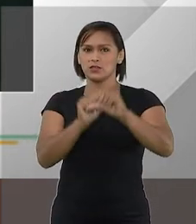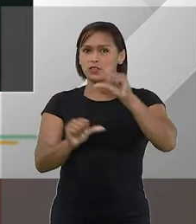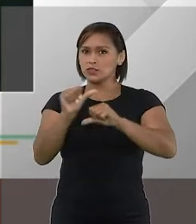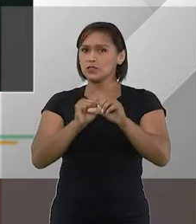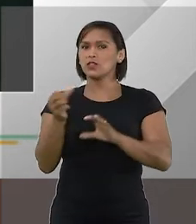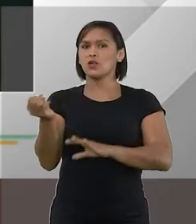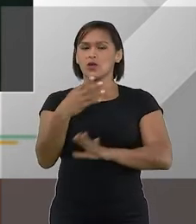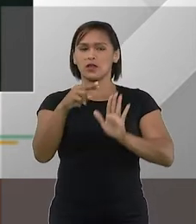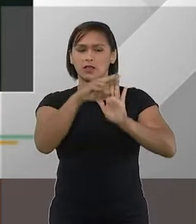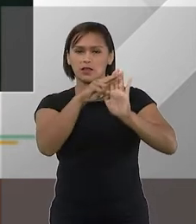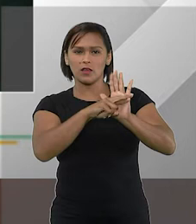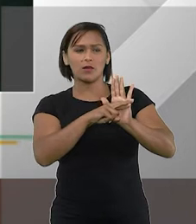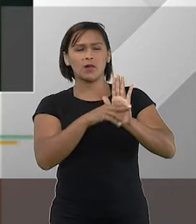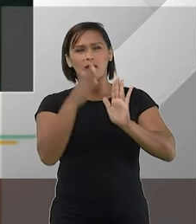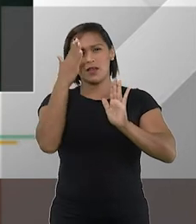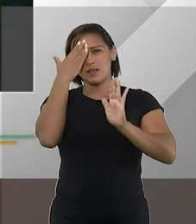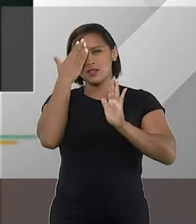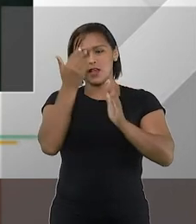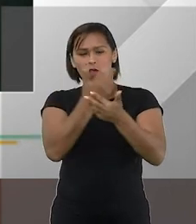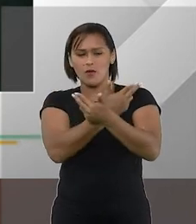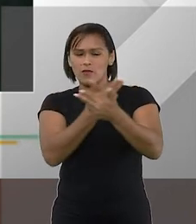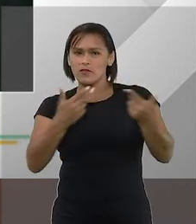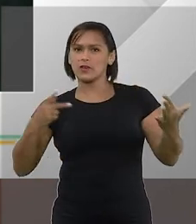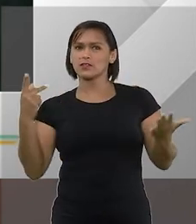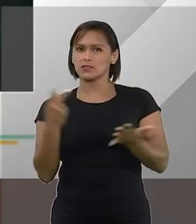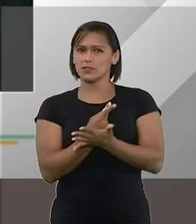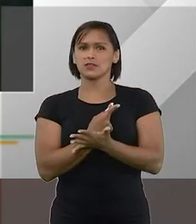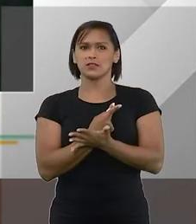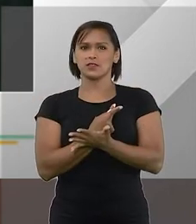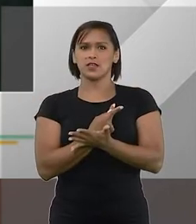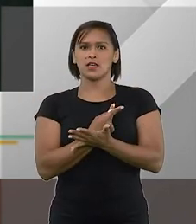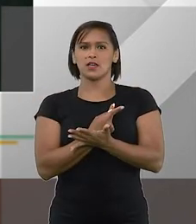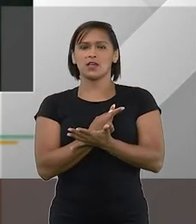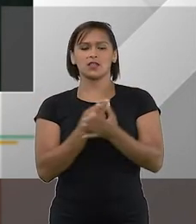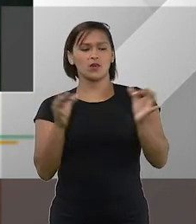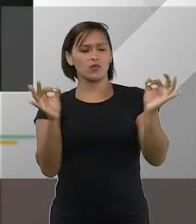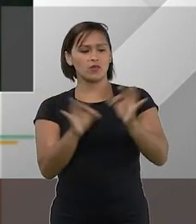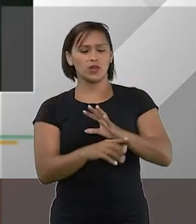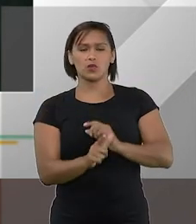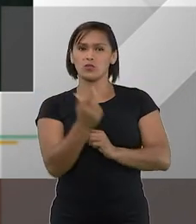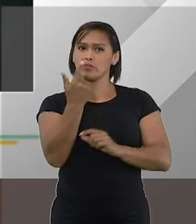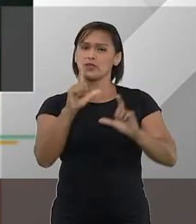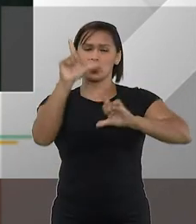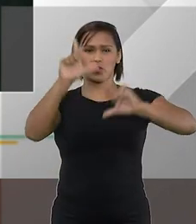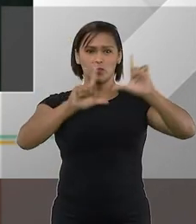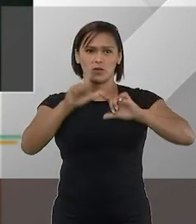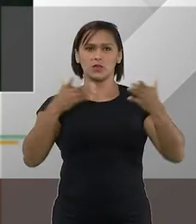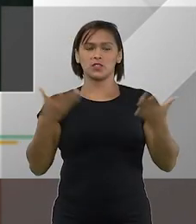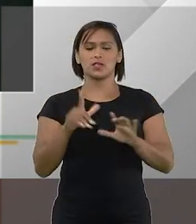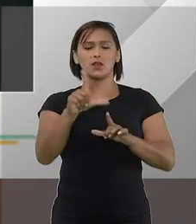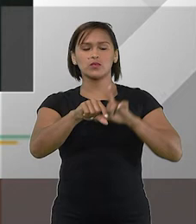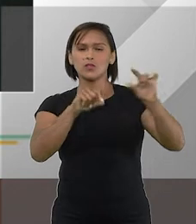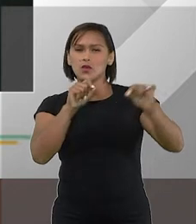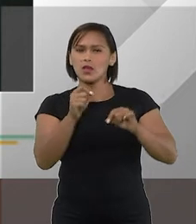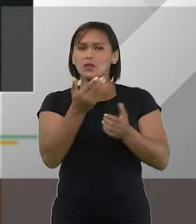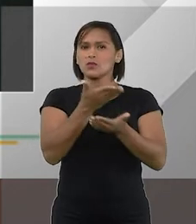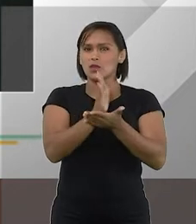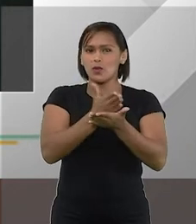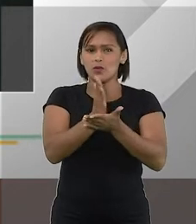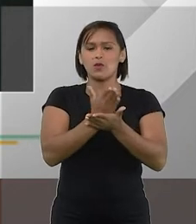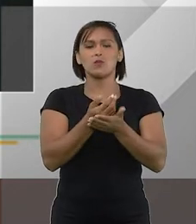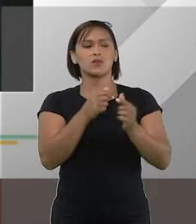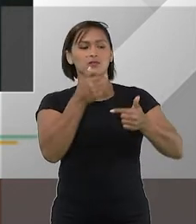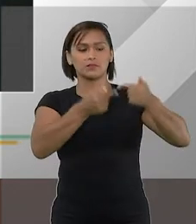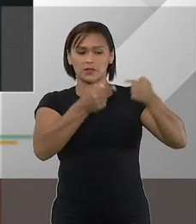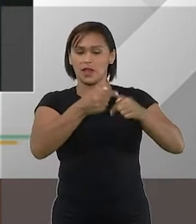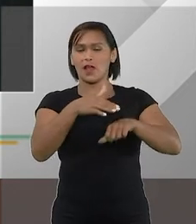alterações na norma, a gente sabe que foram muitas e que não conseguiremos esgotar tudo aqui no programa de hoje. Então, selecionamos algumas das